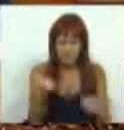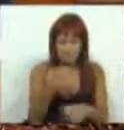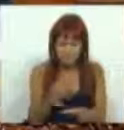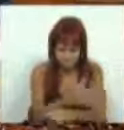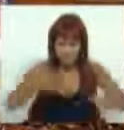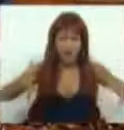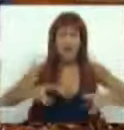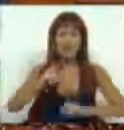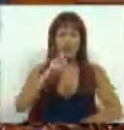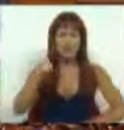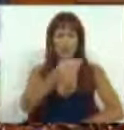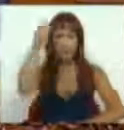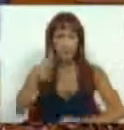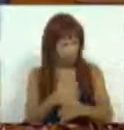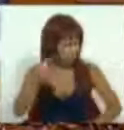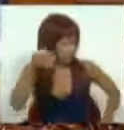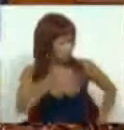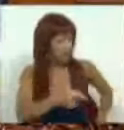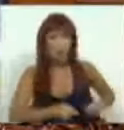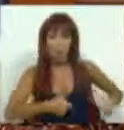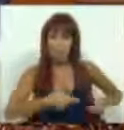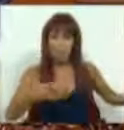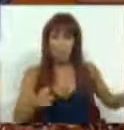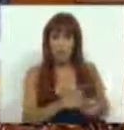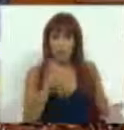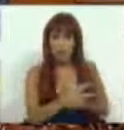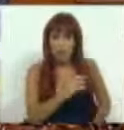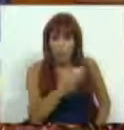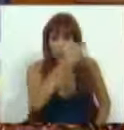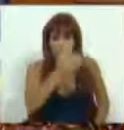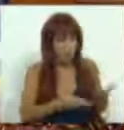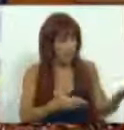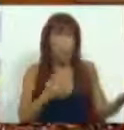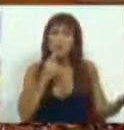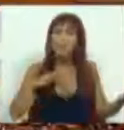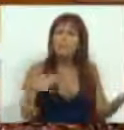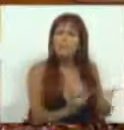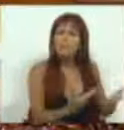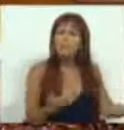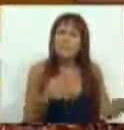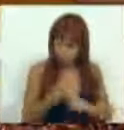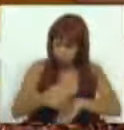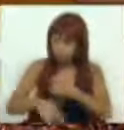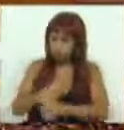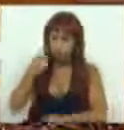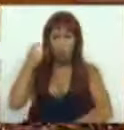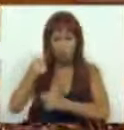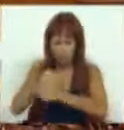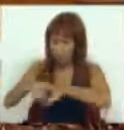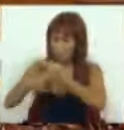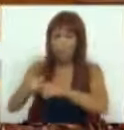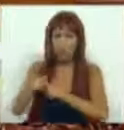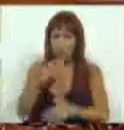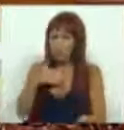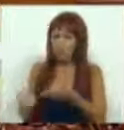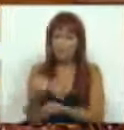30% contra um aumento na despesa de apenas 8%. A isto chama-se eficiência, procurar eficiência